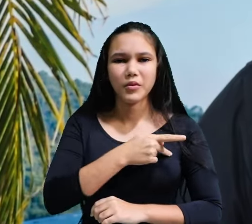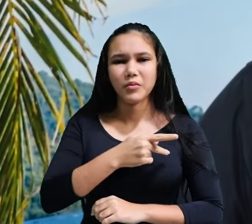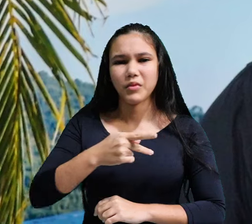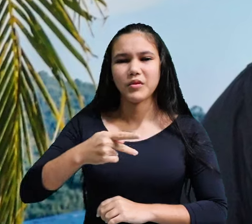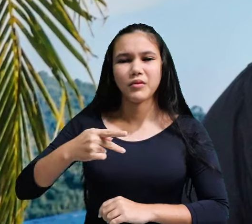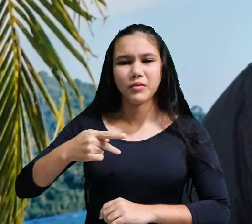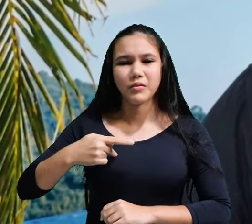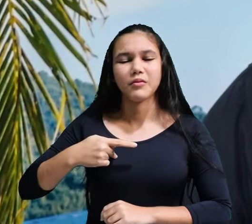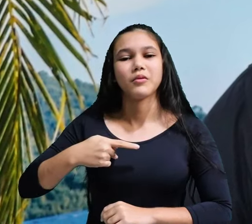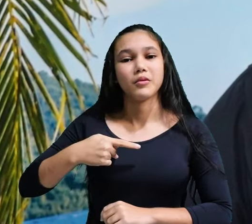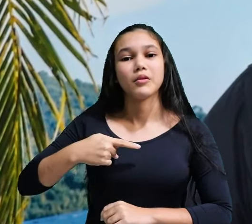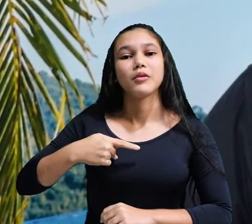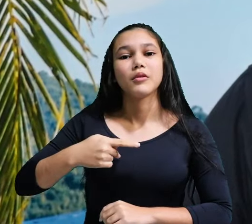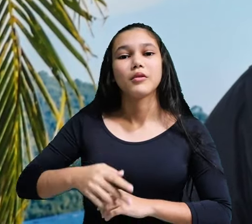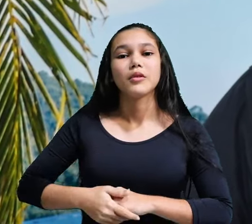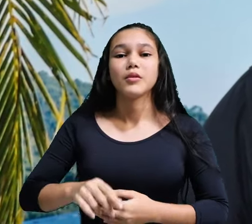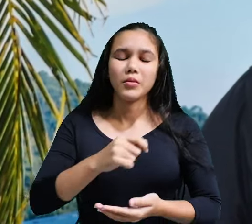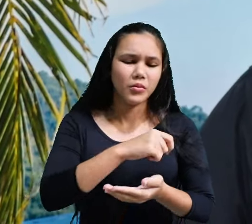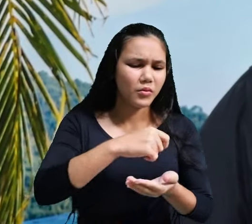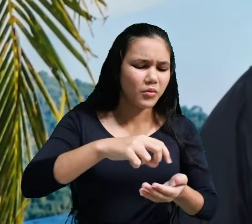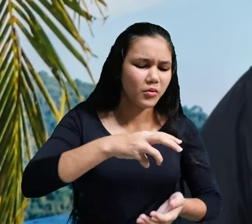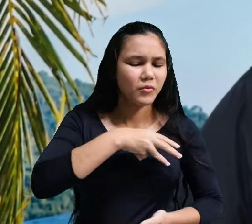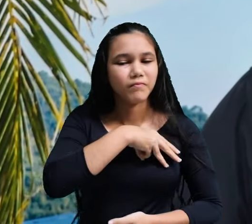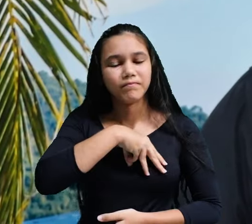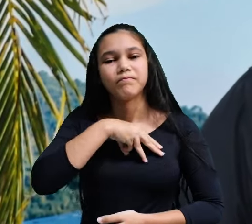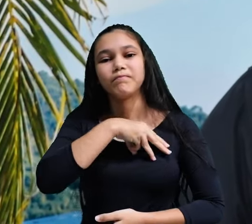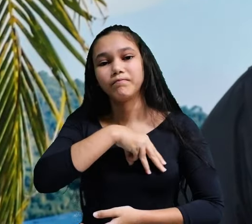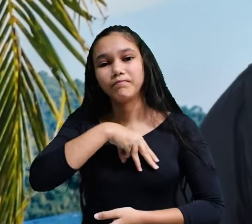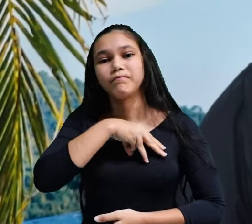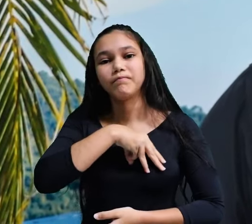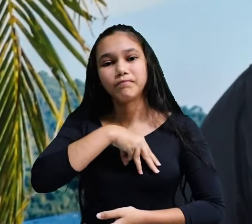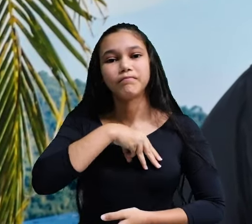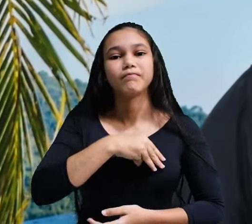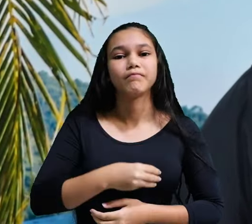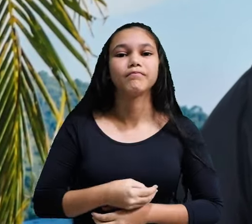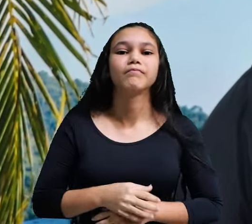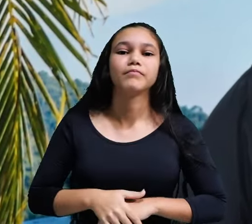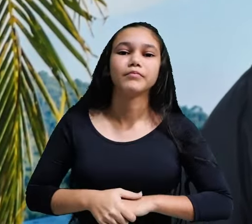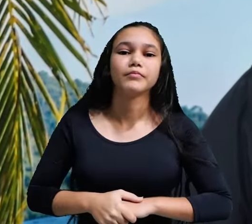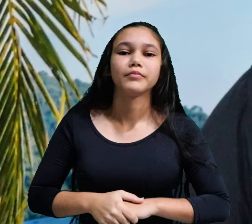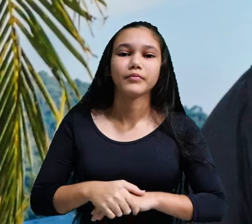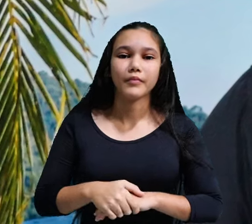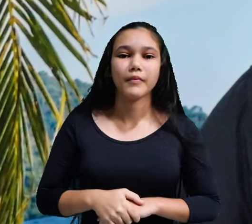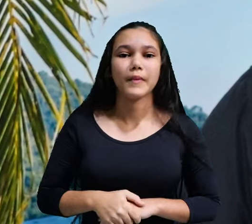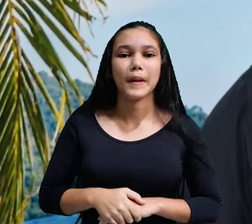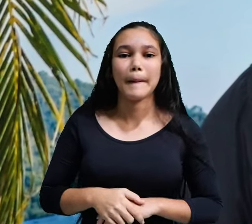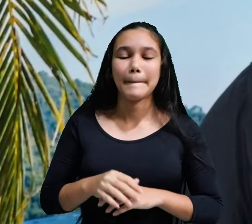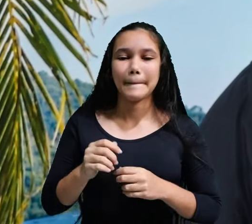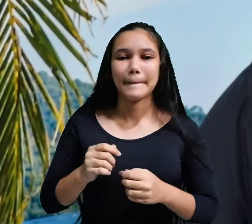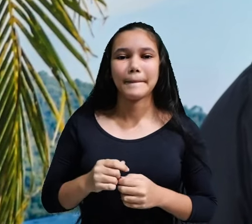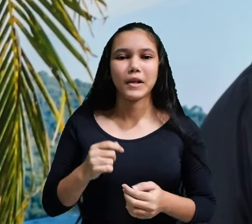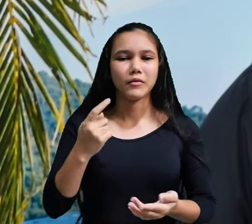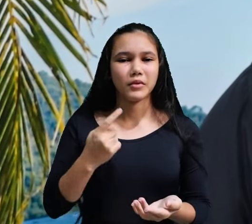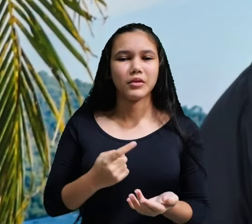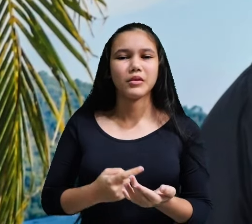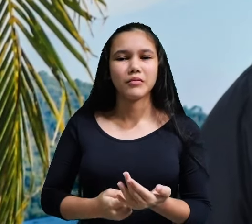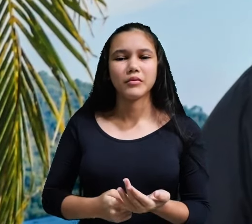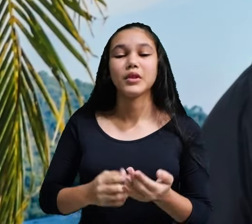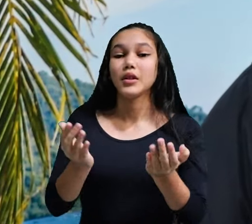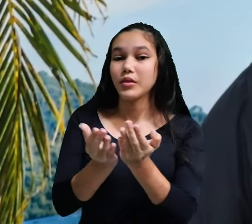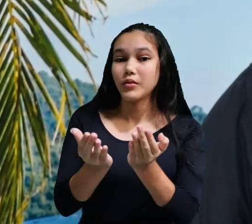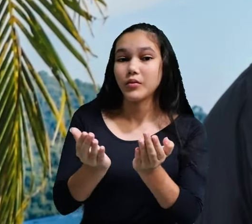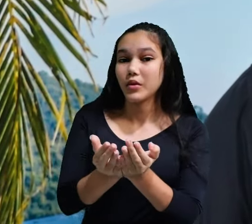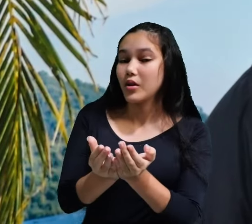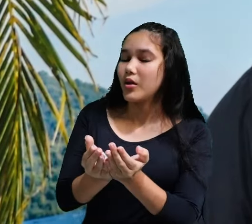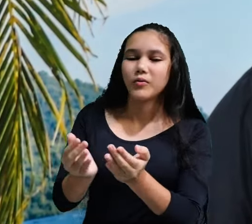anglicano, em seu comentário sobre Mateus 6 e 8, afirma com propriedade, Os crentes